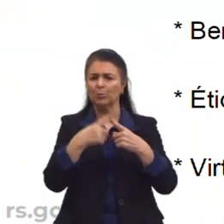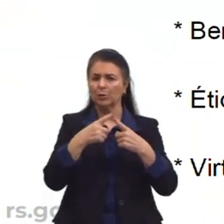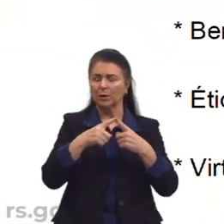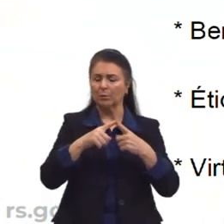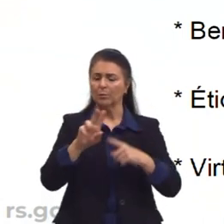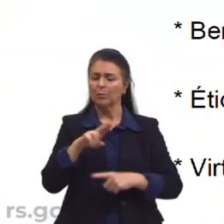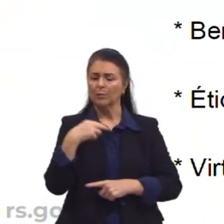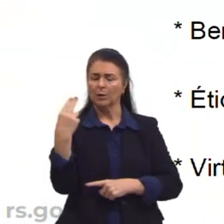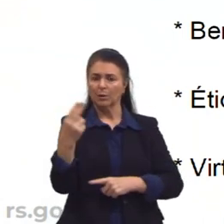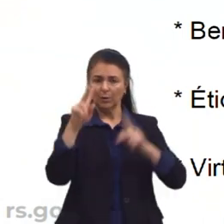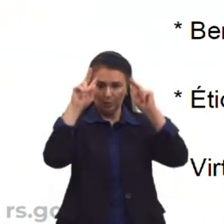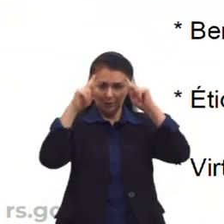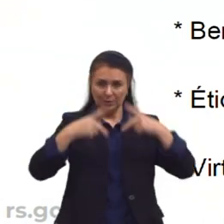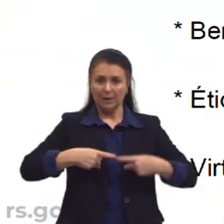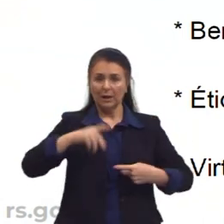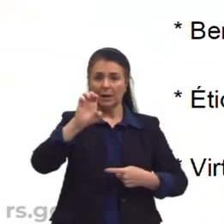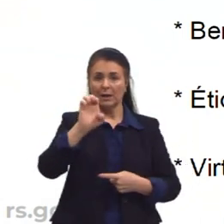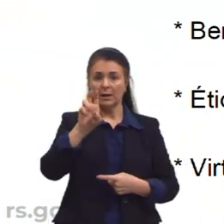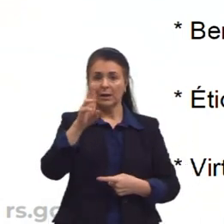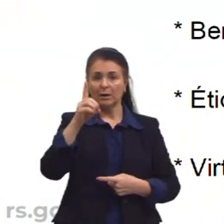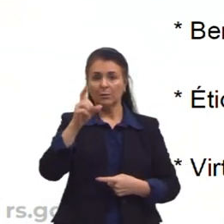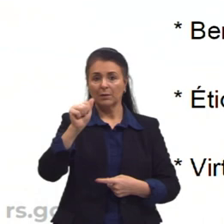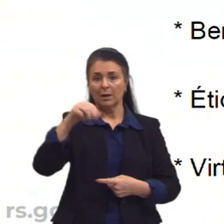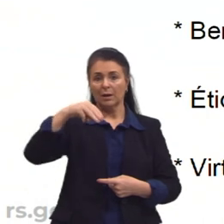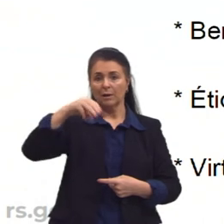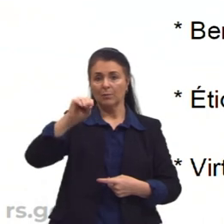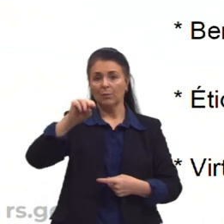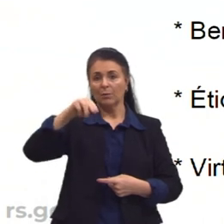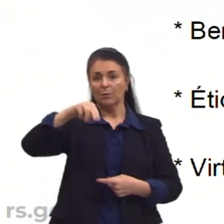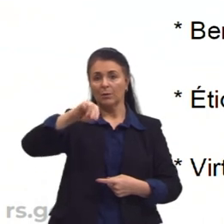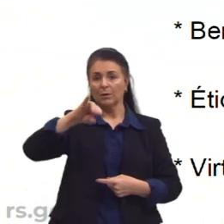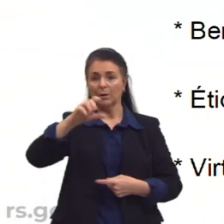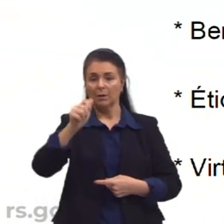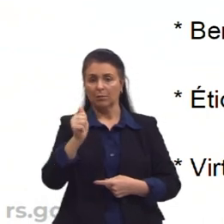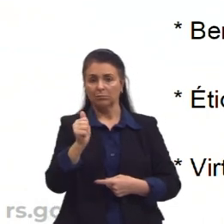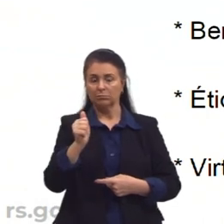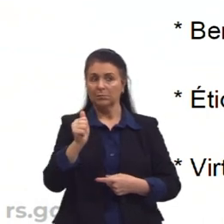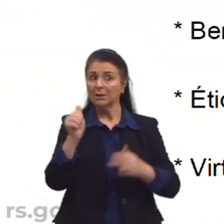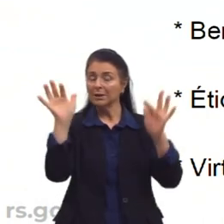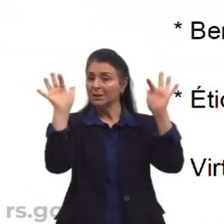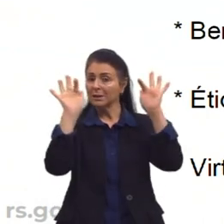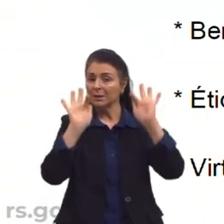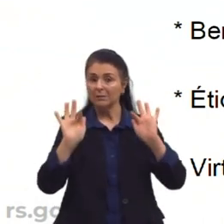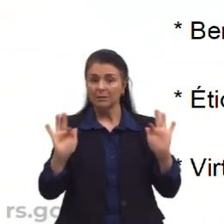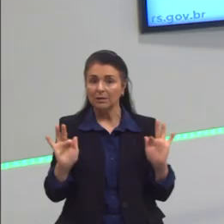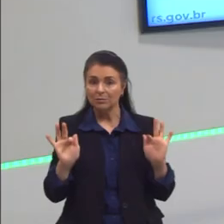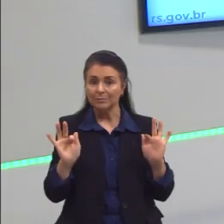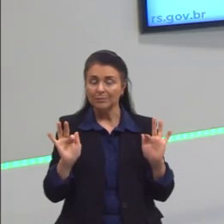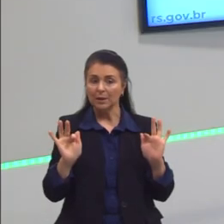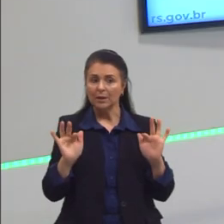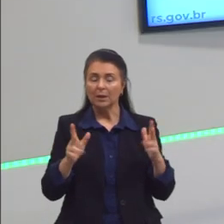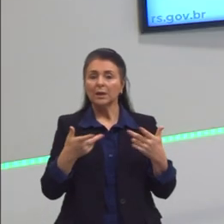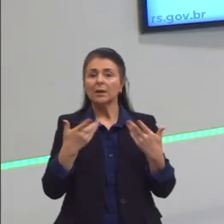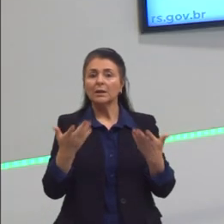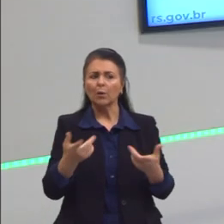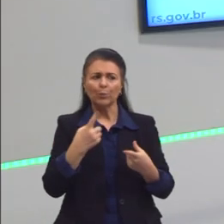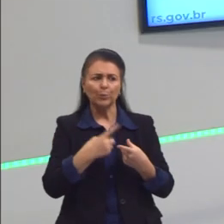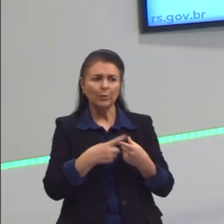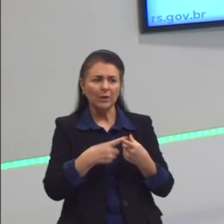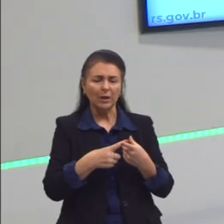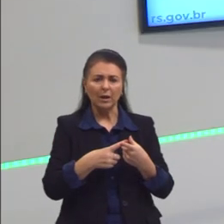A eudaimonia, ou seja, a felicidade. Então, para o Aristóteles, o fim, a realização das